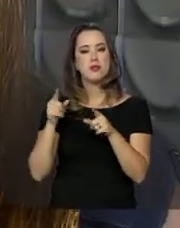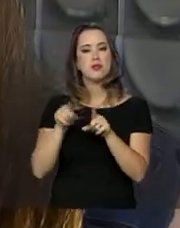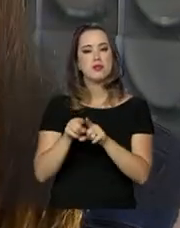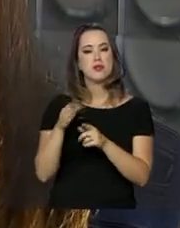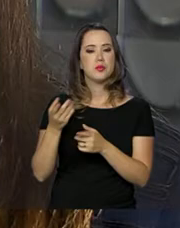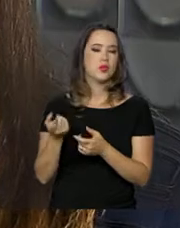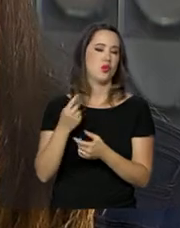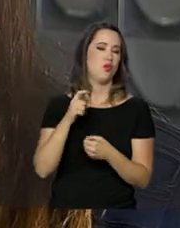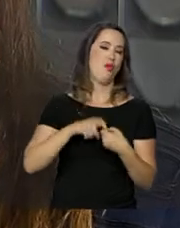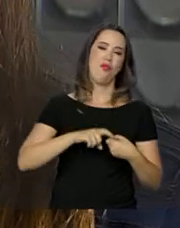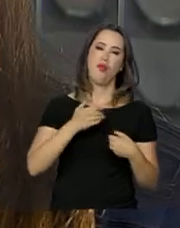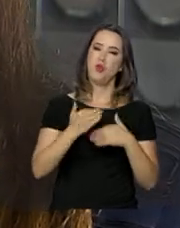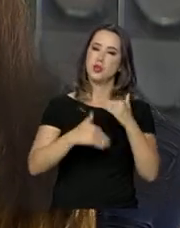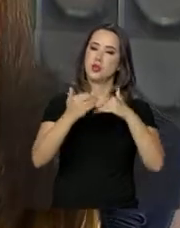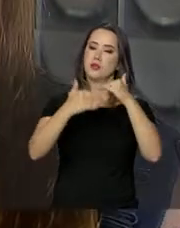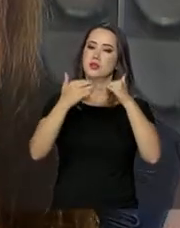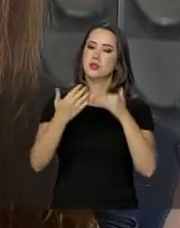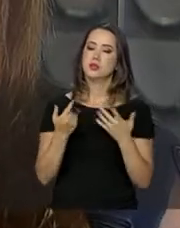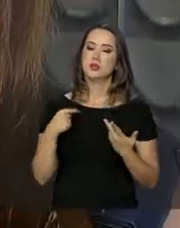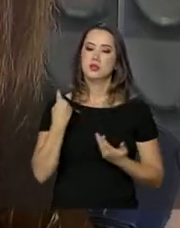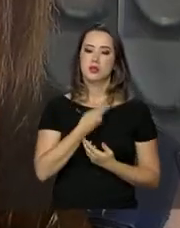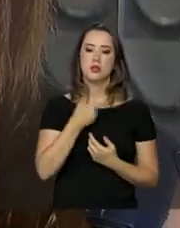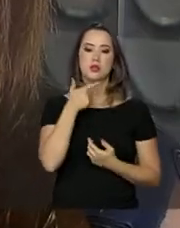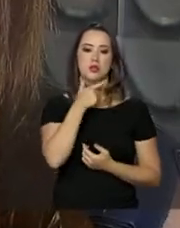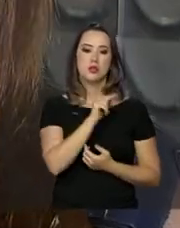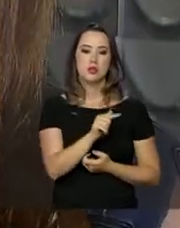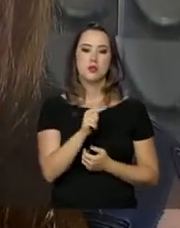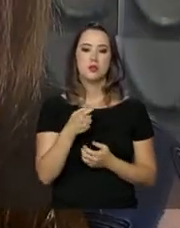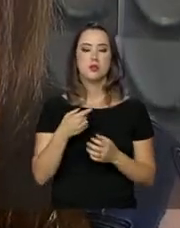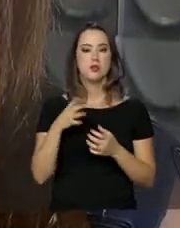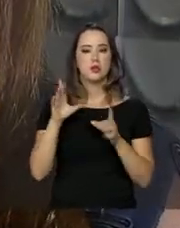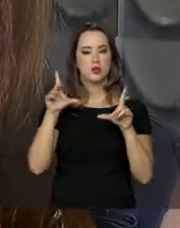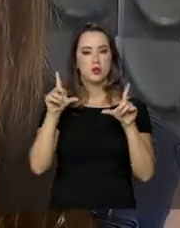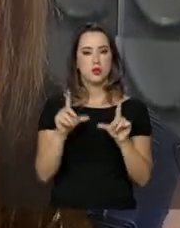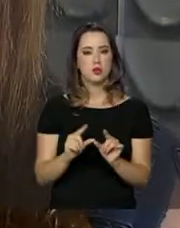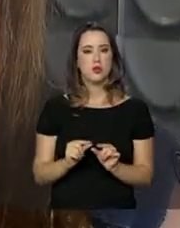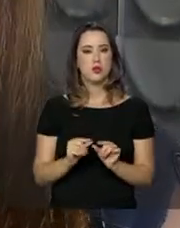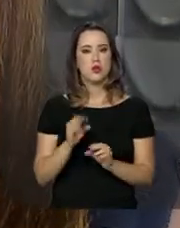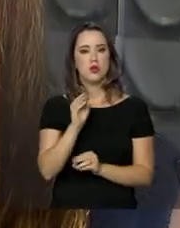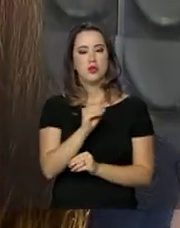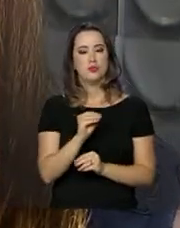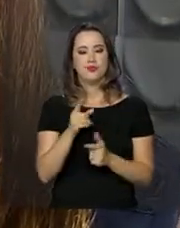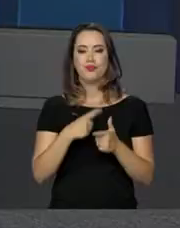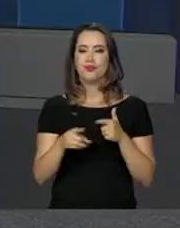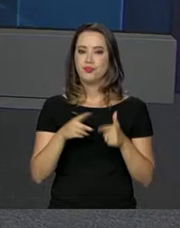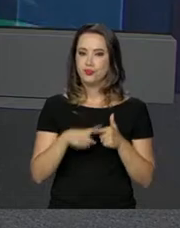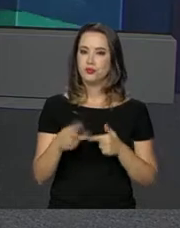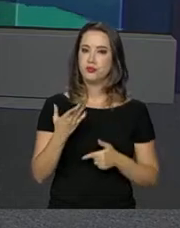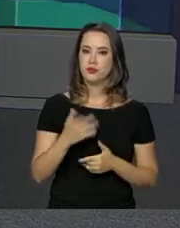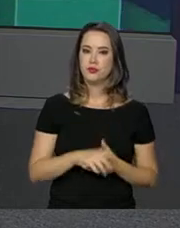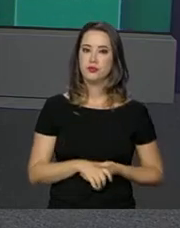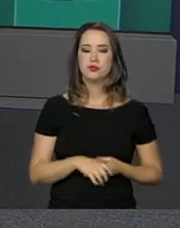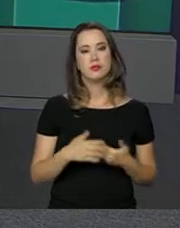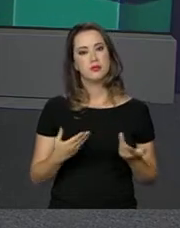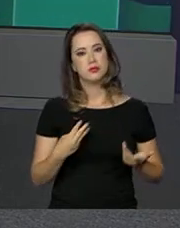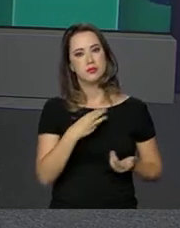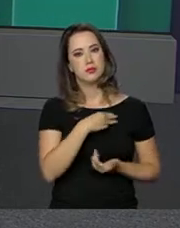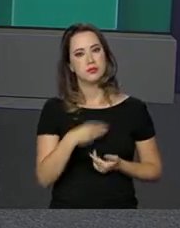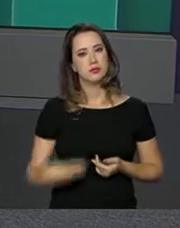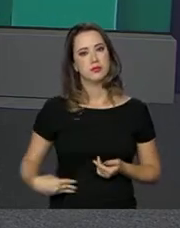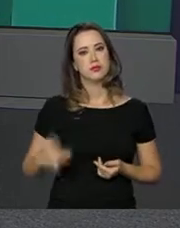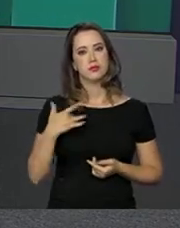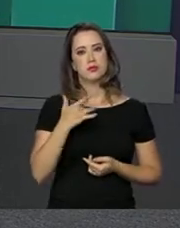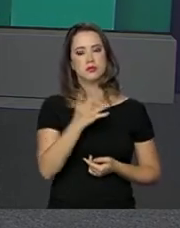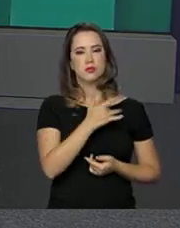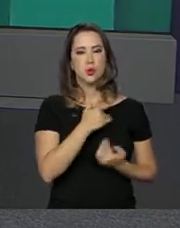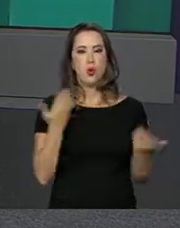isso não volte a crescer e que a gente consiga, além de reduzir, tratar esse problema. O Ministério da